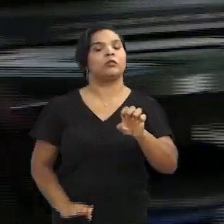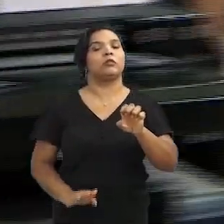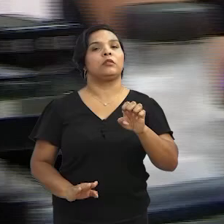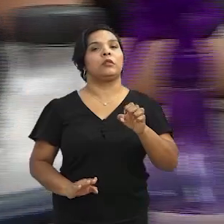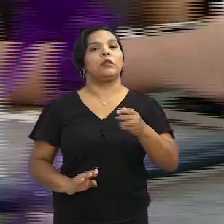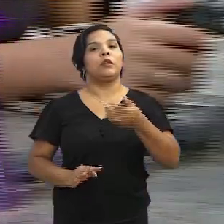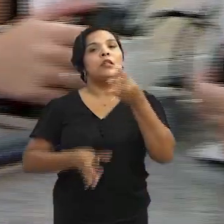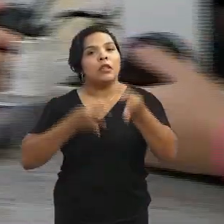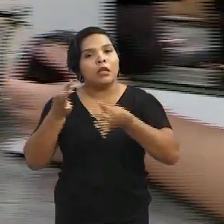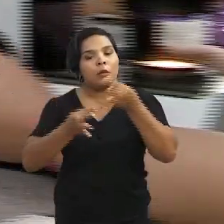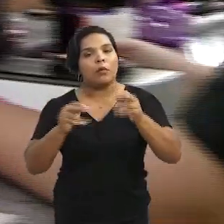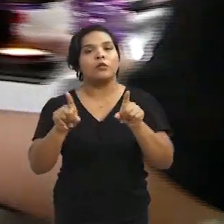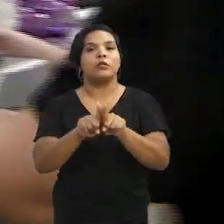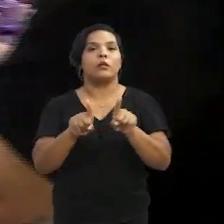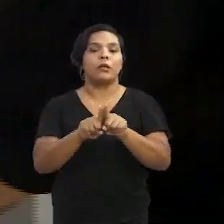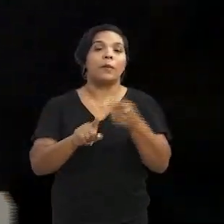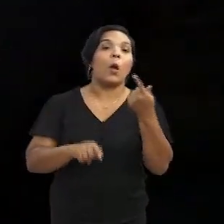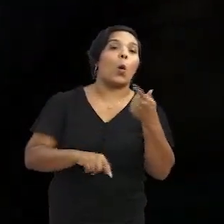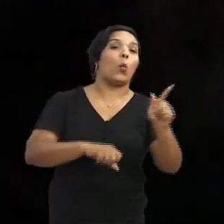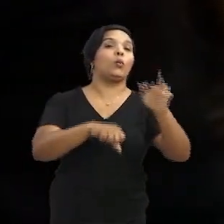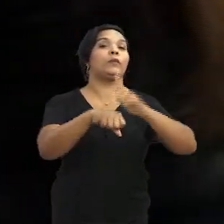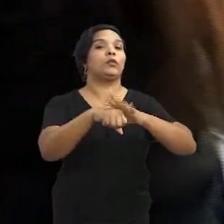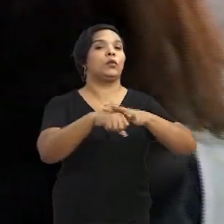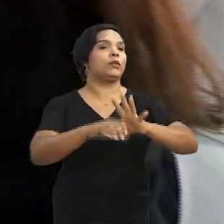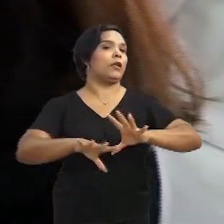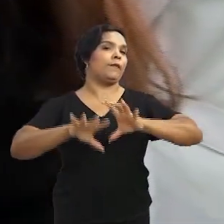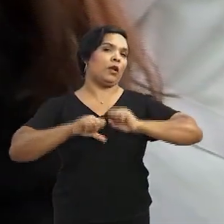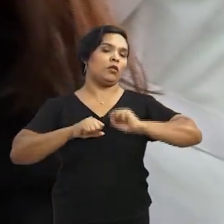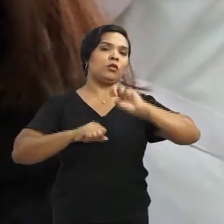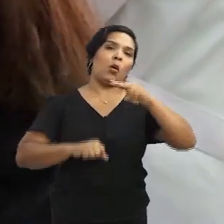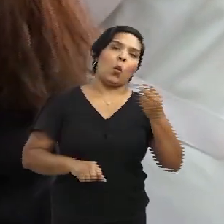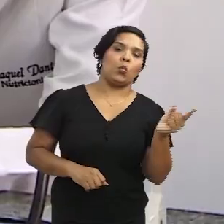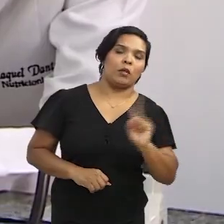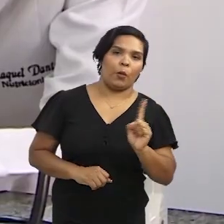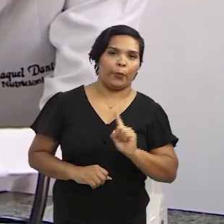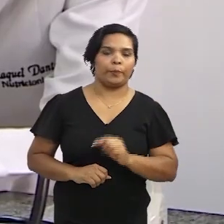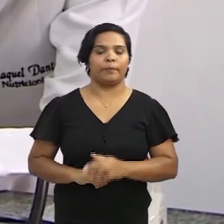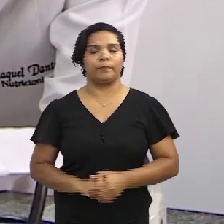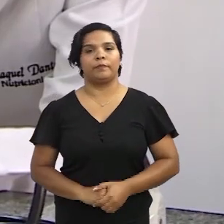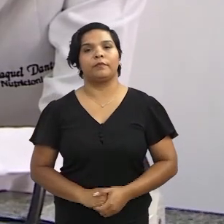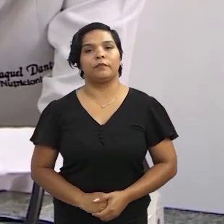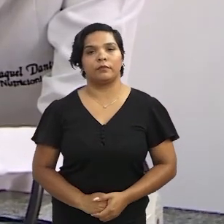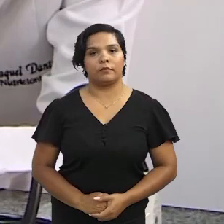terapêuticos. Ou seja, isso serve como modelo para as outras doenças, sejam infecciosas ou não.